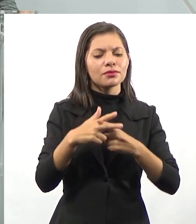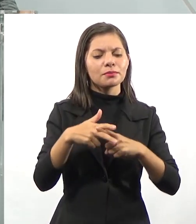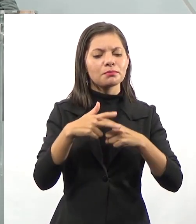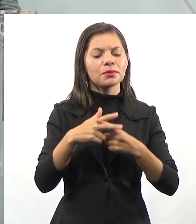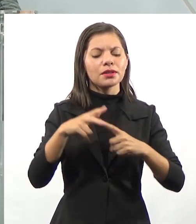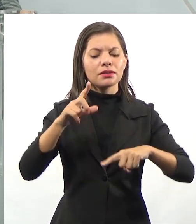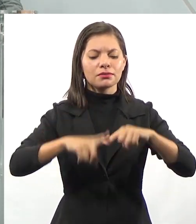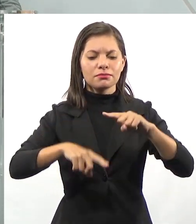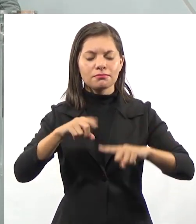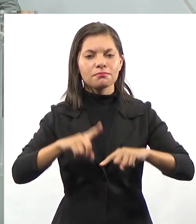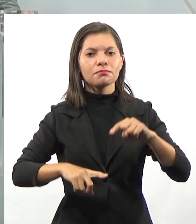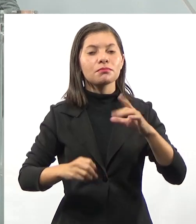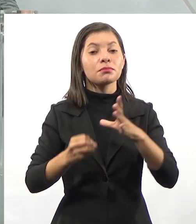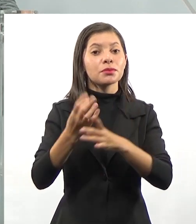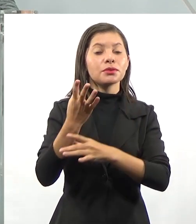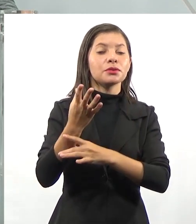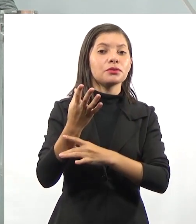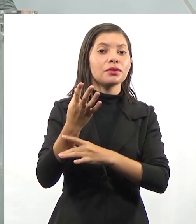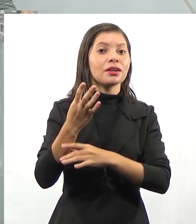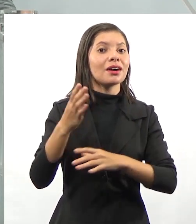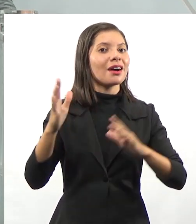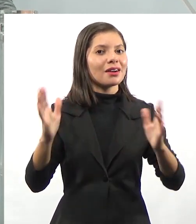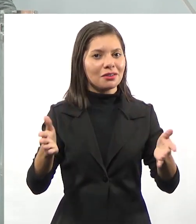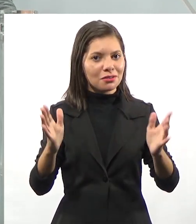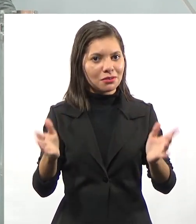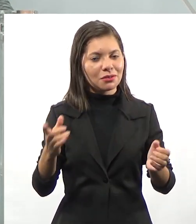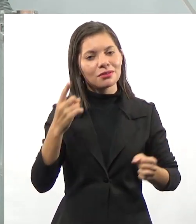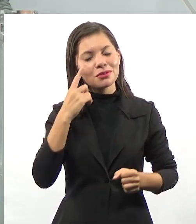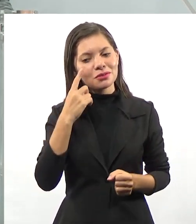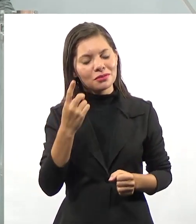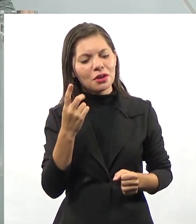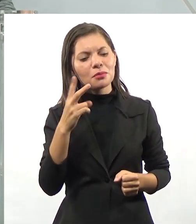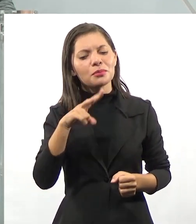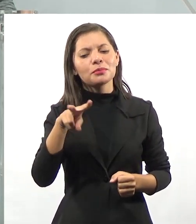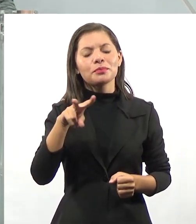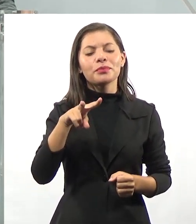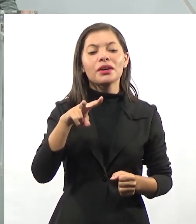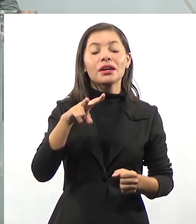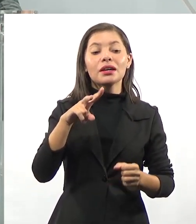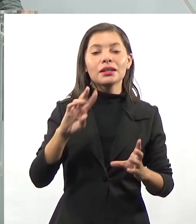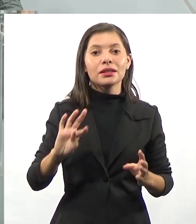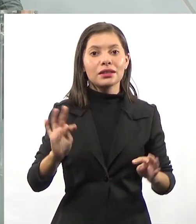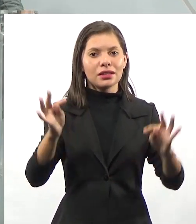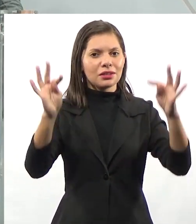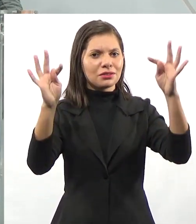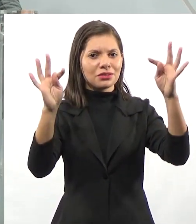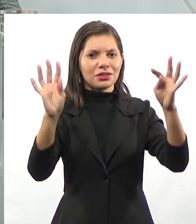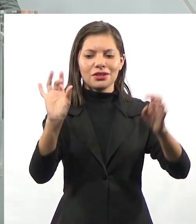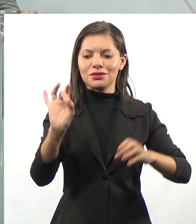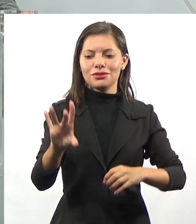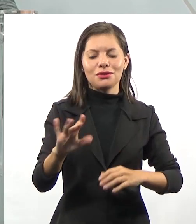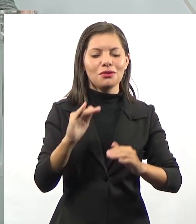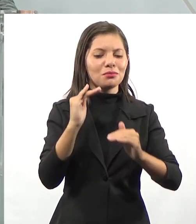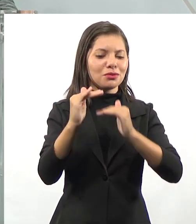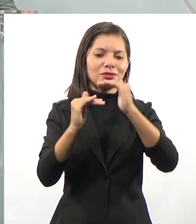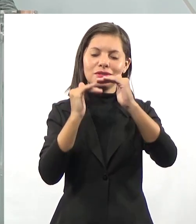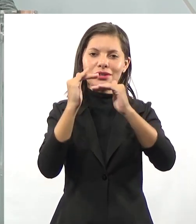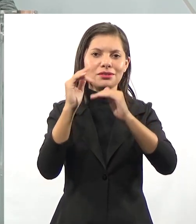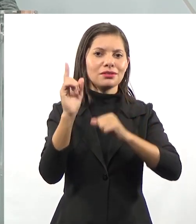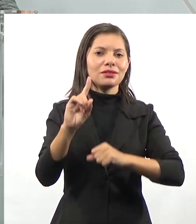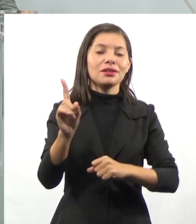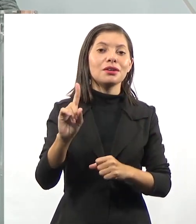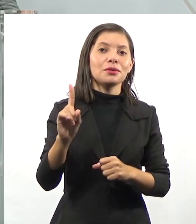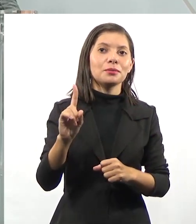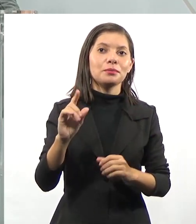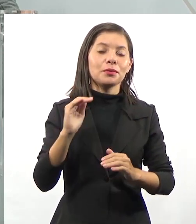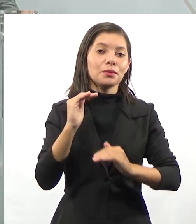ferramentas produtivas. Agora enxergamos a tecnologia não só nesse processo produtivo, mas